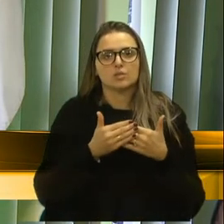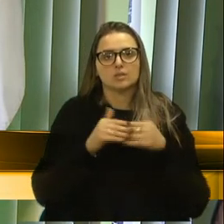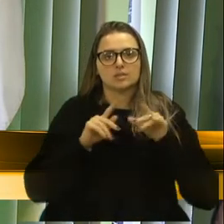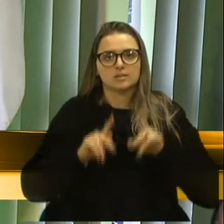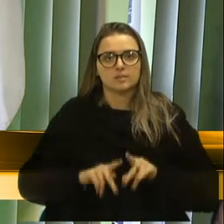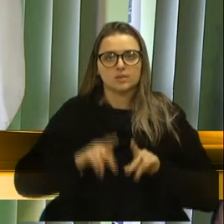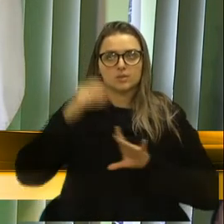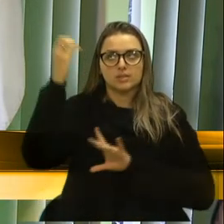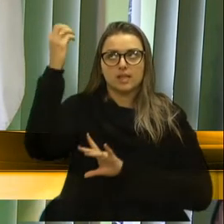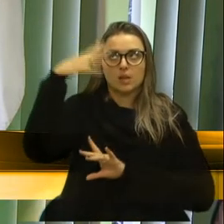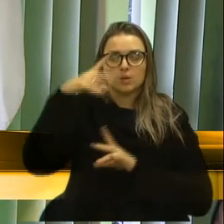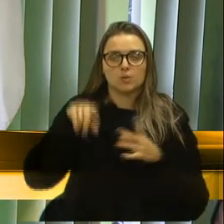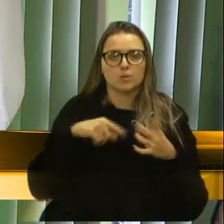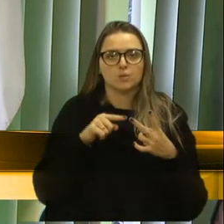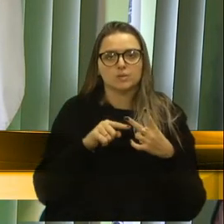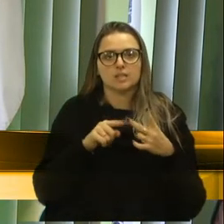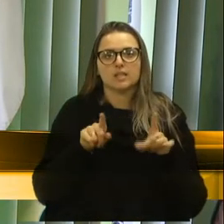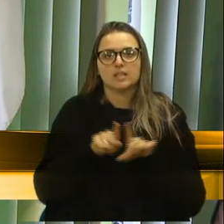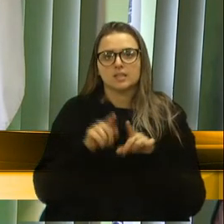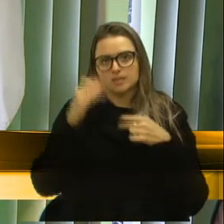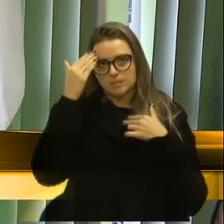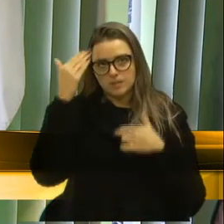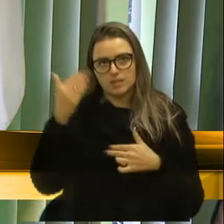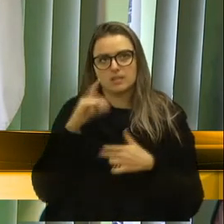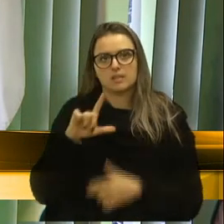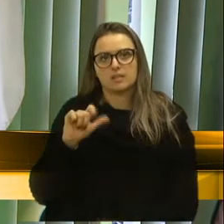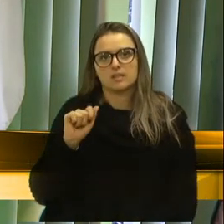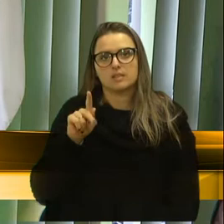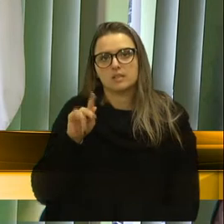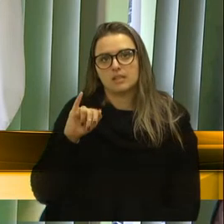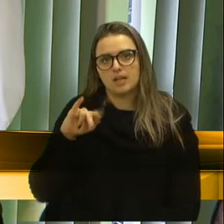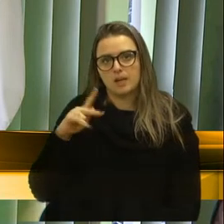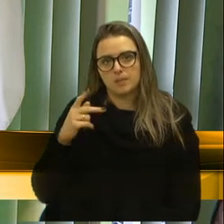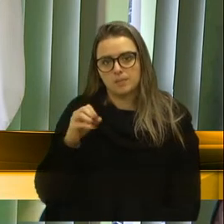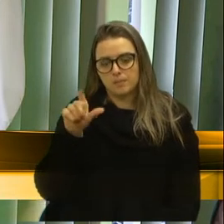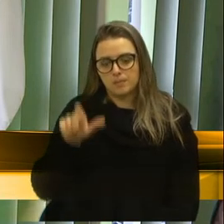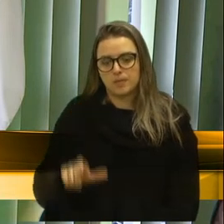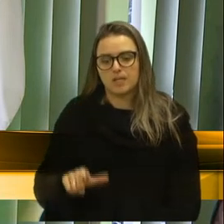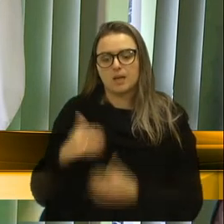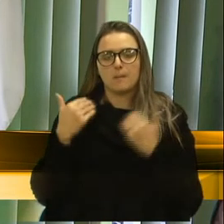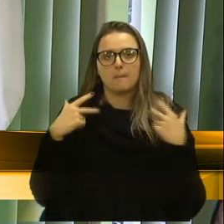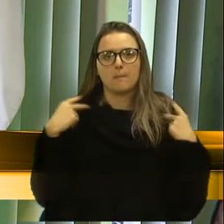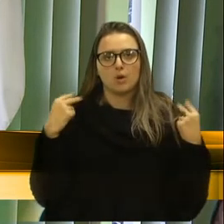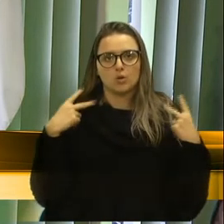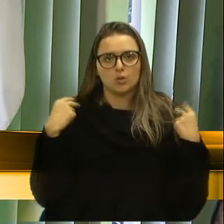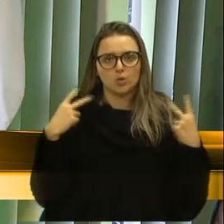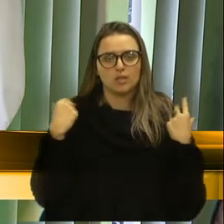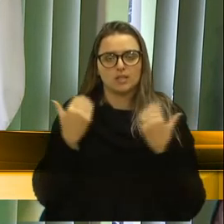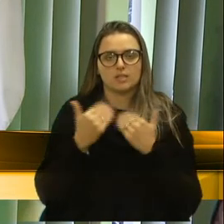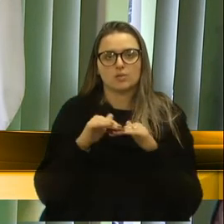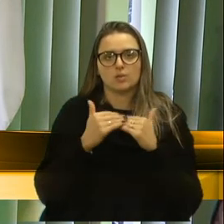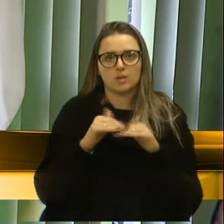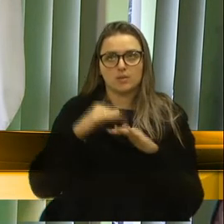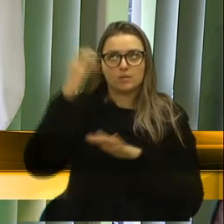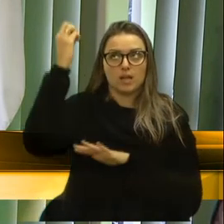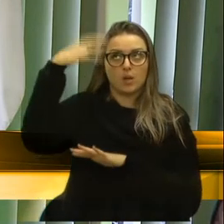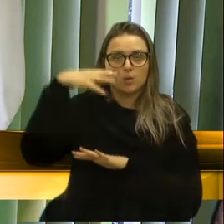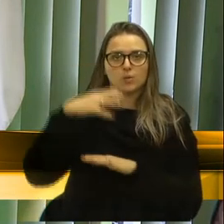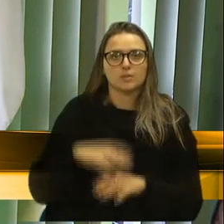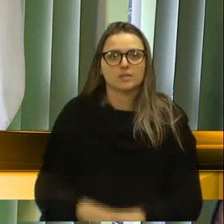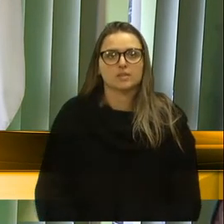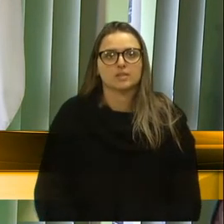iluminação, quero agradecer o Lapinha, que dirige o caminhão da iluminação, eu quero